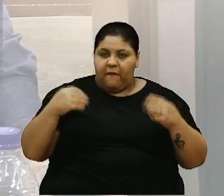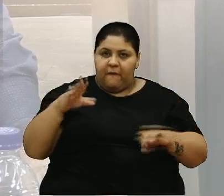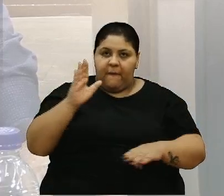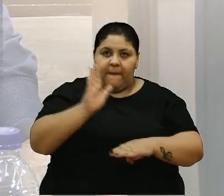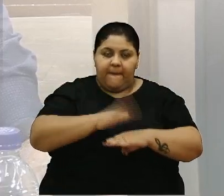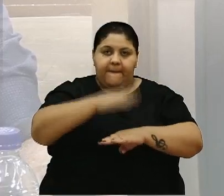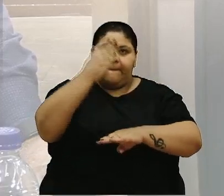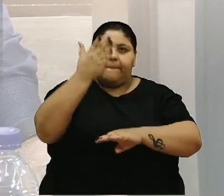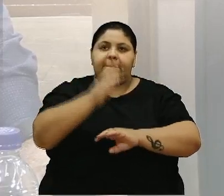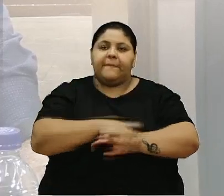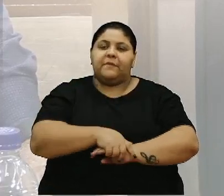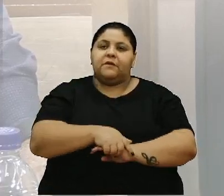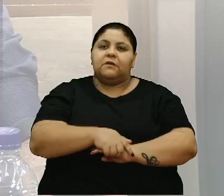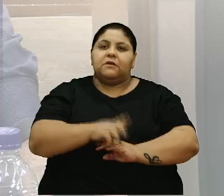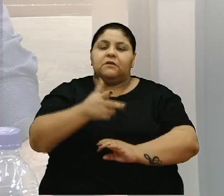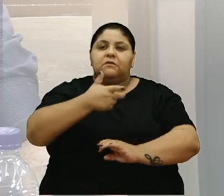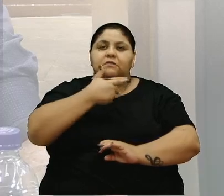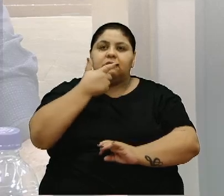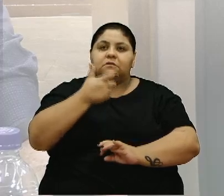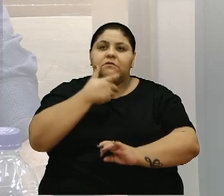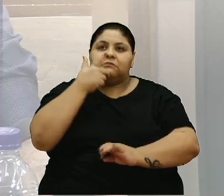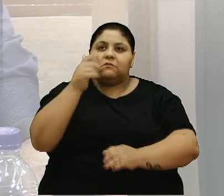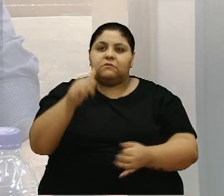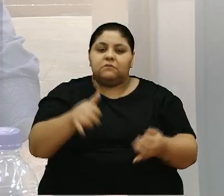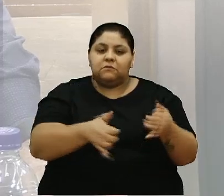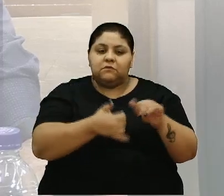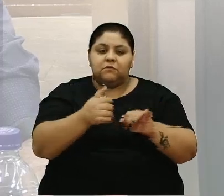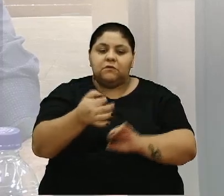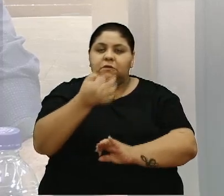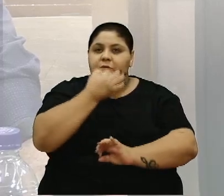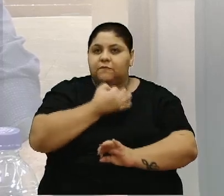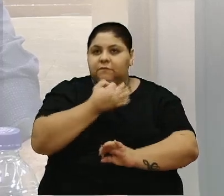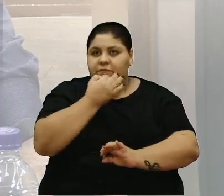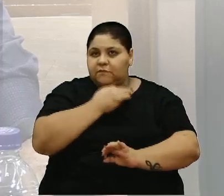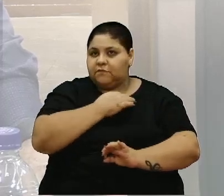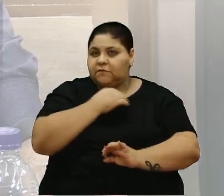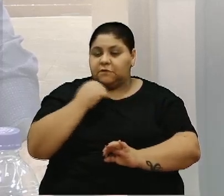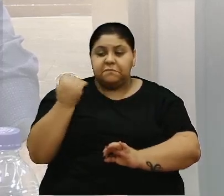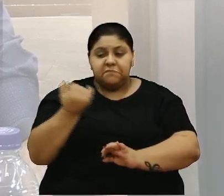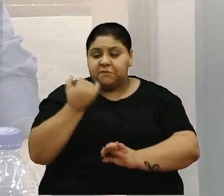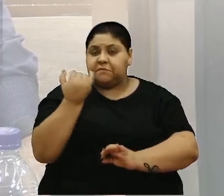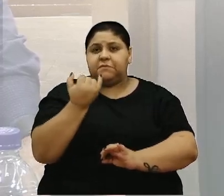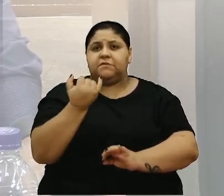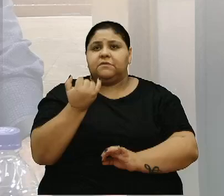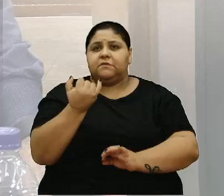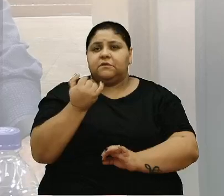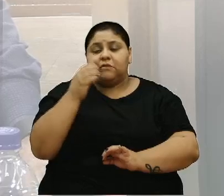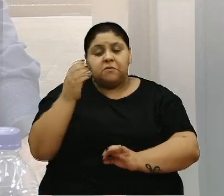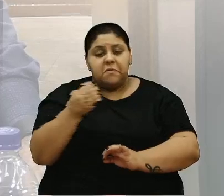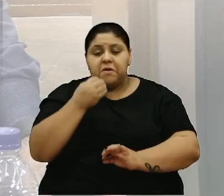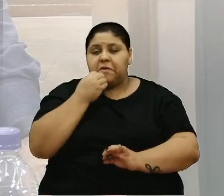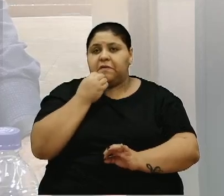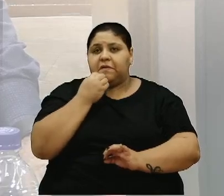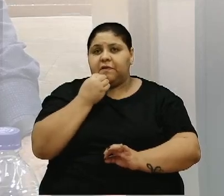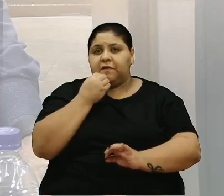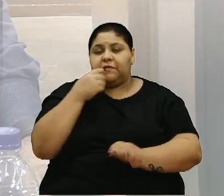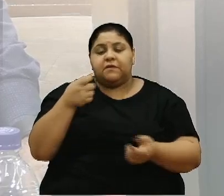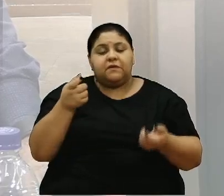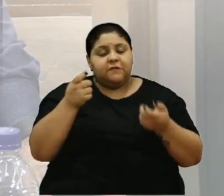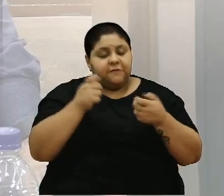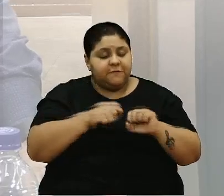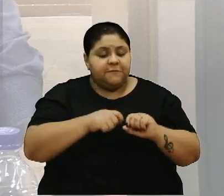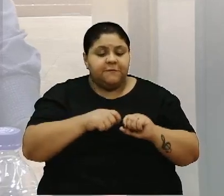mais reafirmar essas qualidades do município de Caxias do Sul, que são importantíssimos. É uma oportunidade que a gente precisa